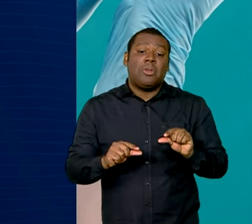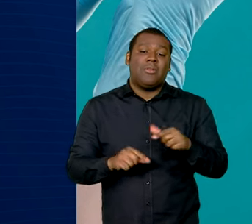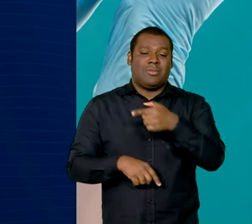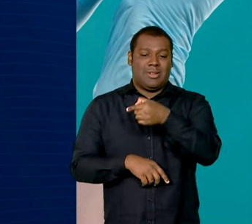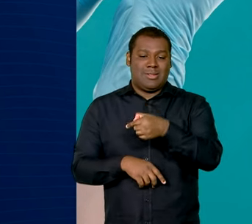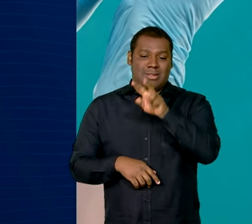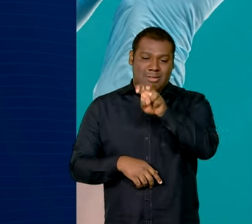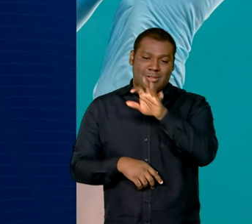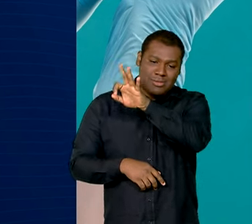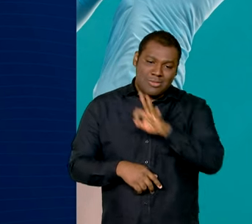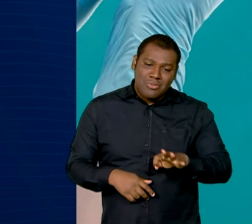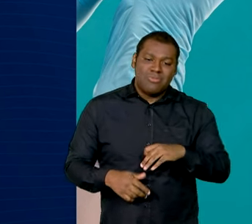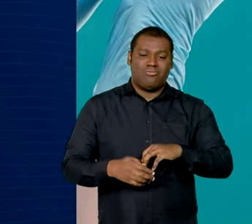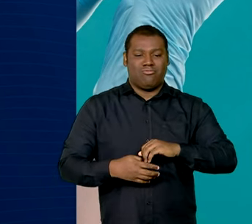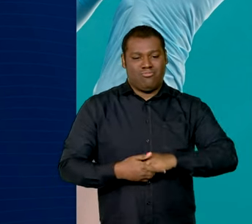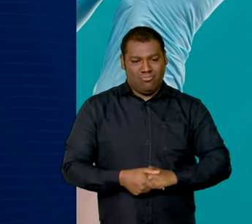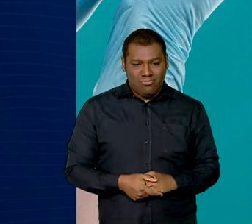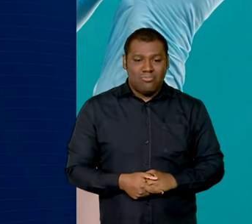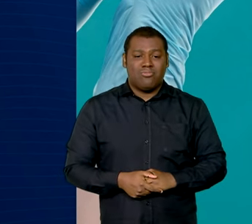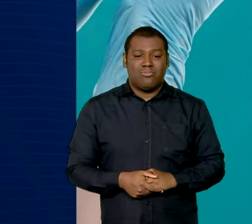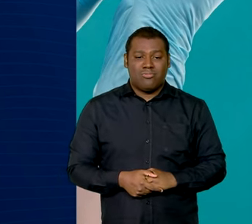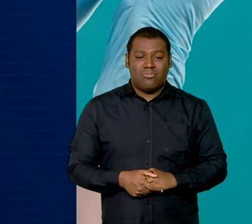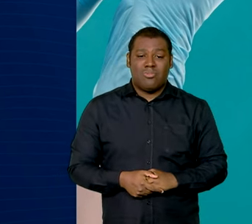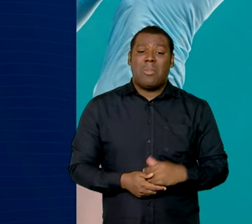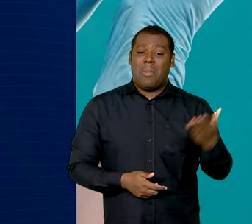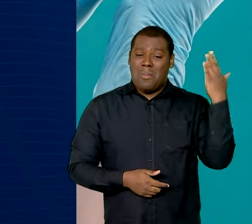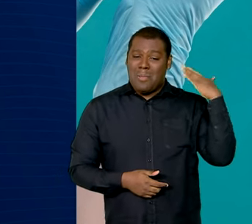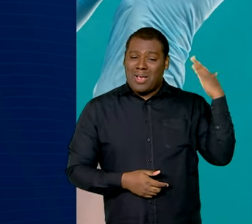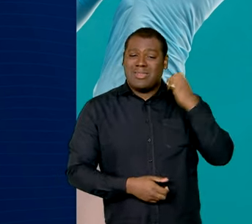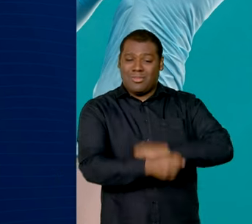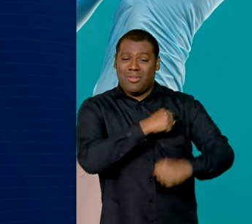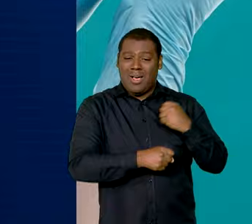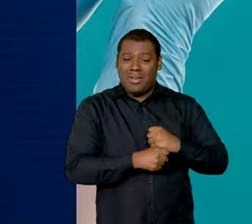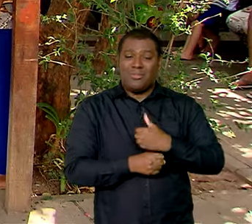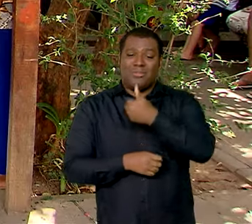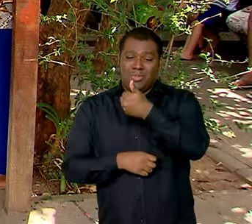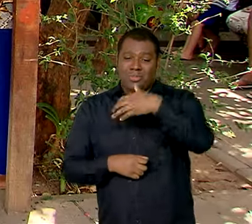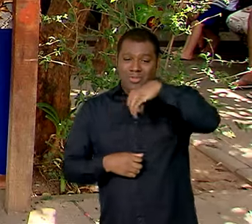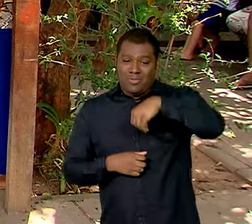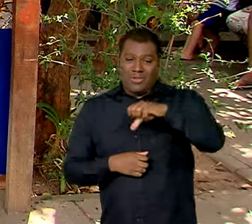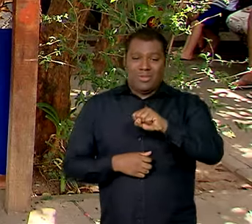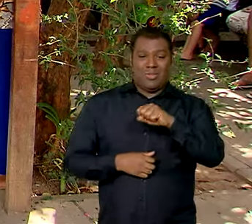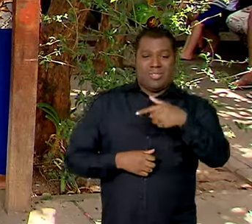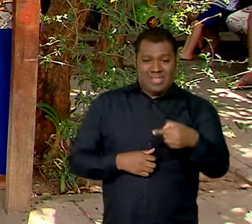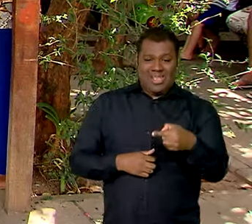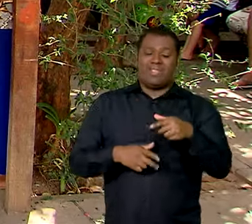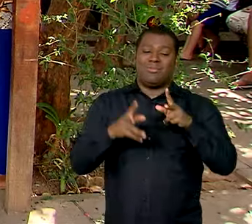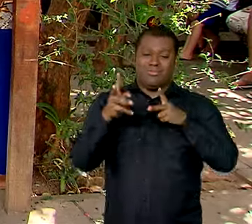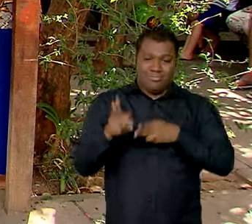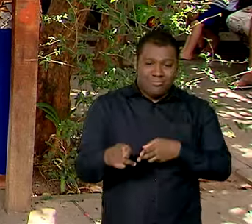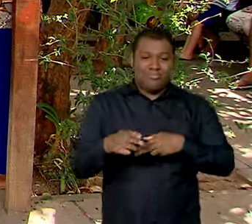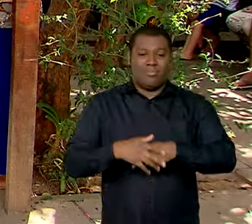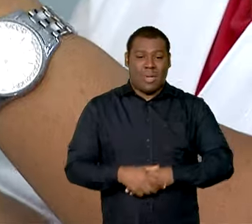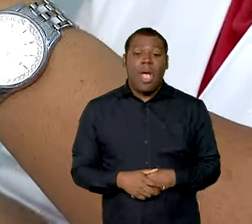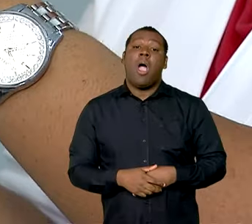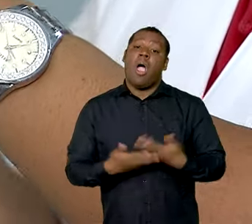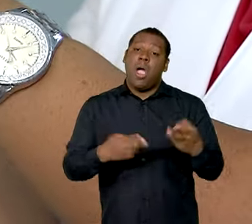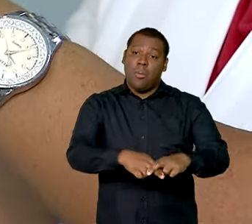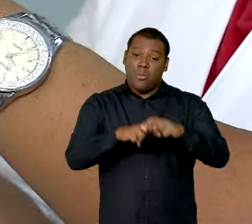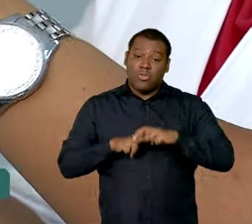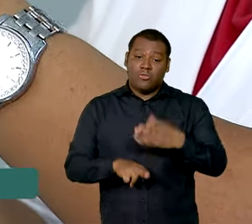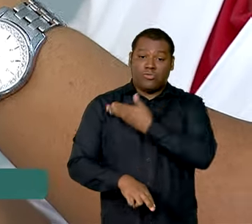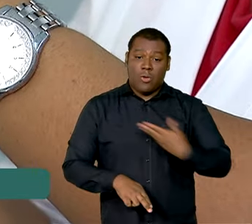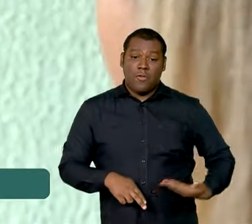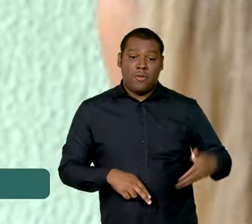O mesmo índice registrado em 1987. Para reverter esse quadro, o governo federal